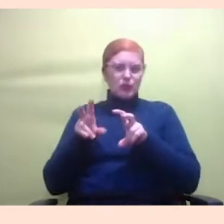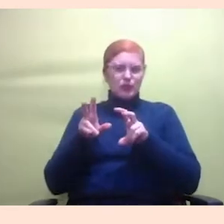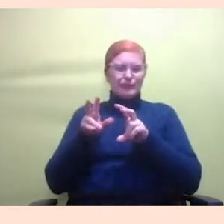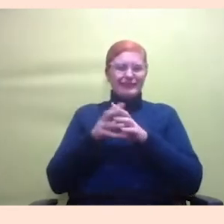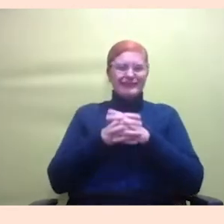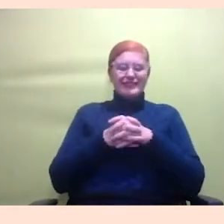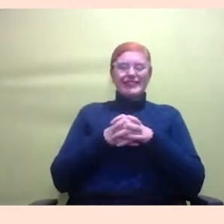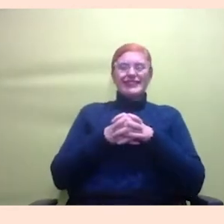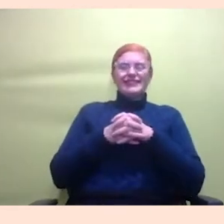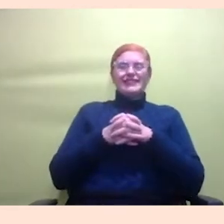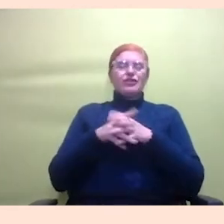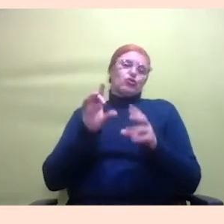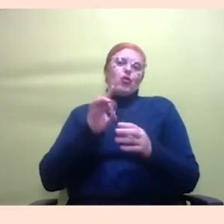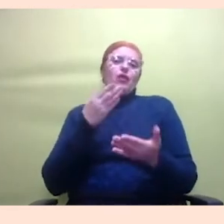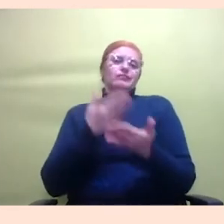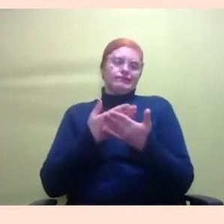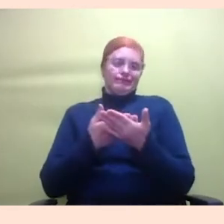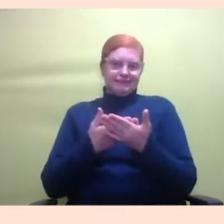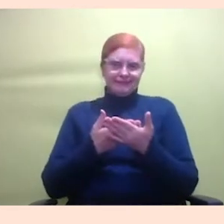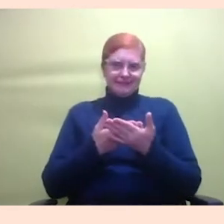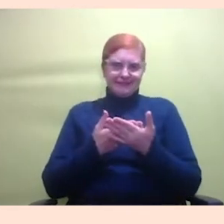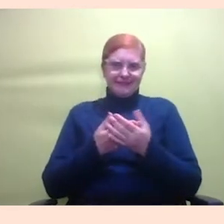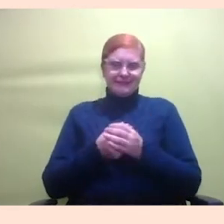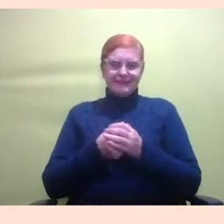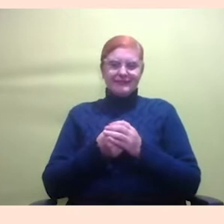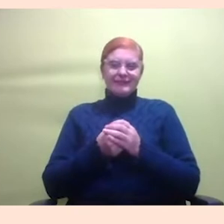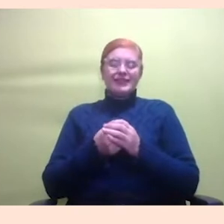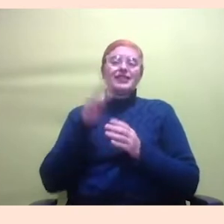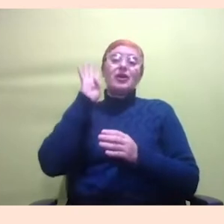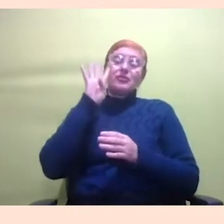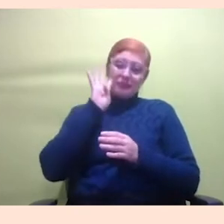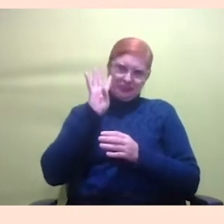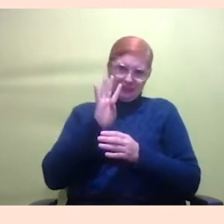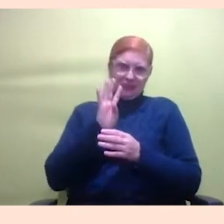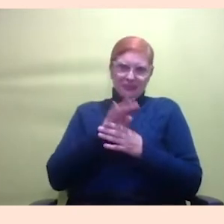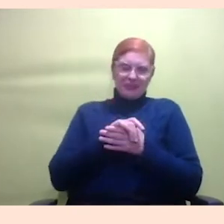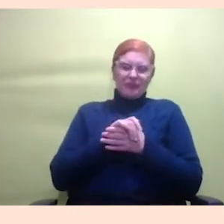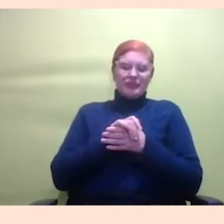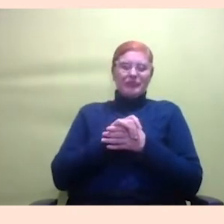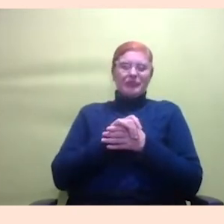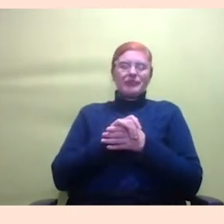estudando, né? Mas eu acho bem legal essa contribuição. Isabela, pega daí.